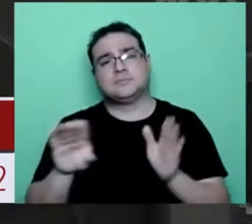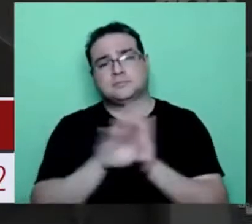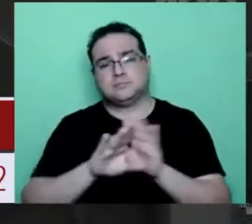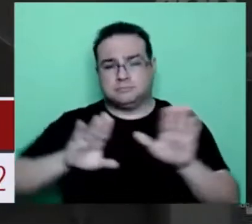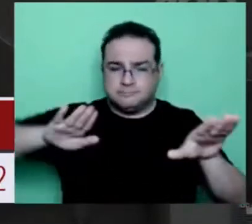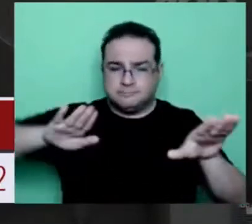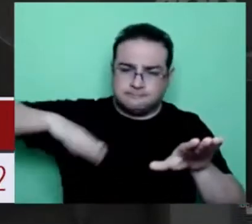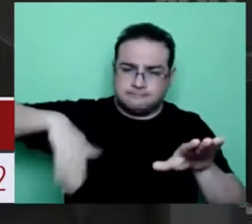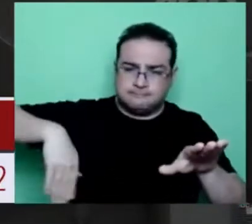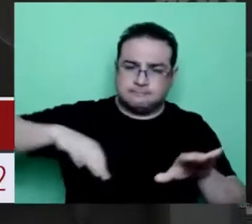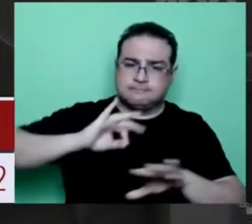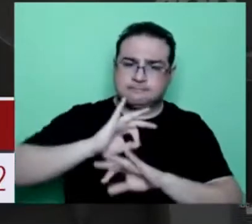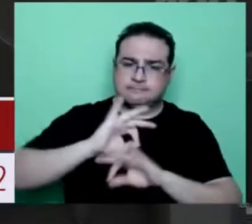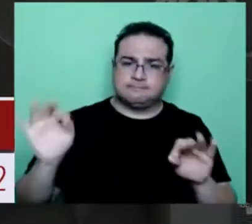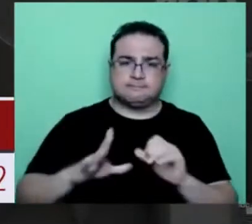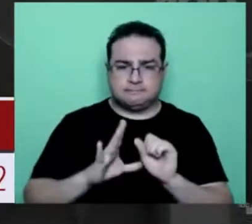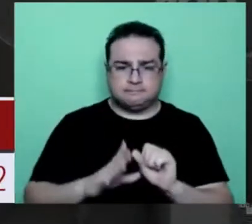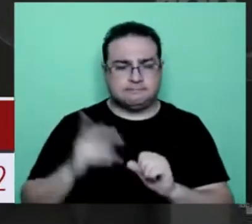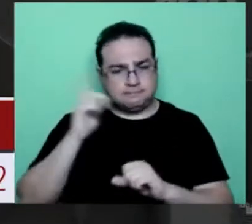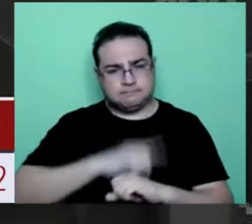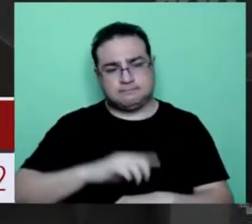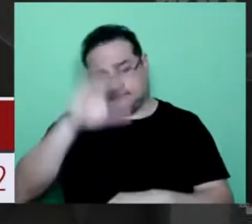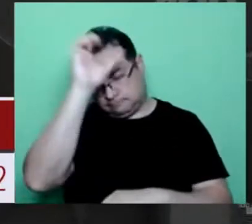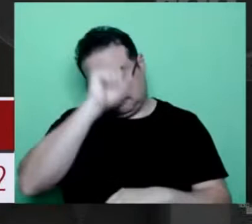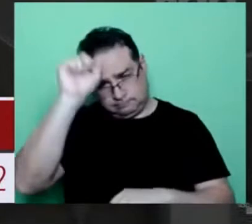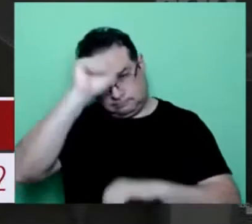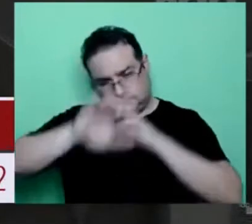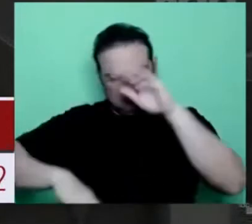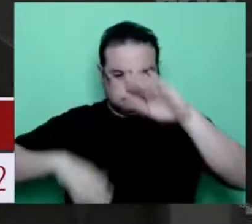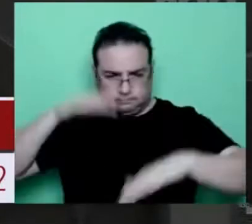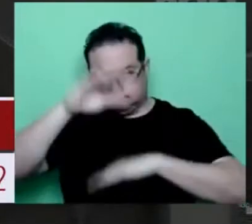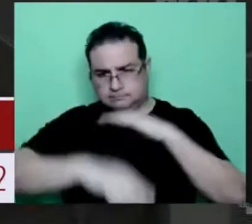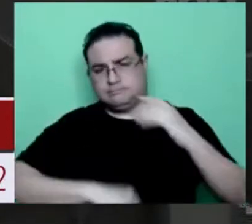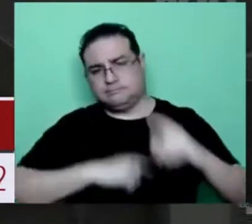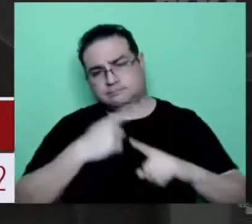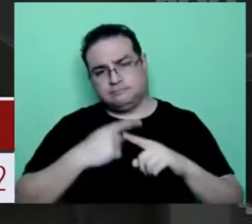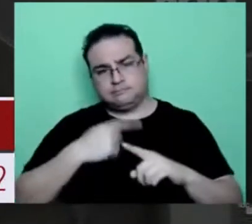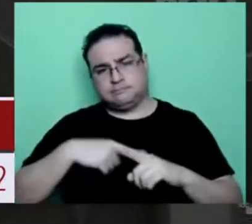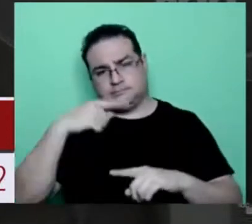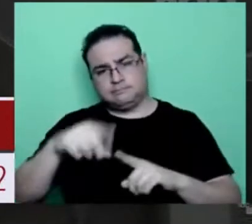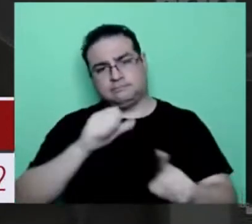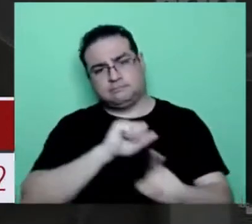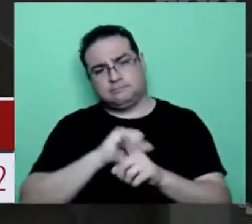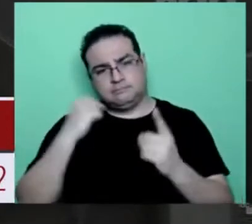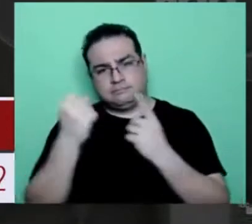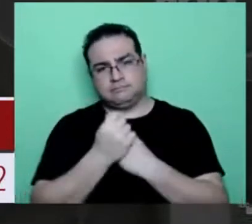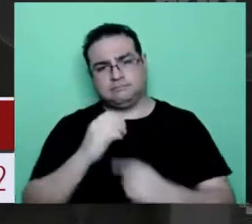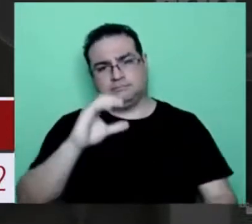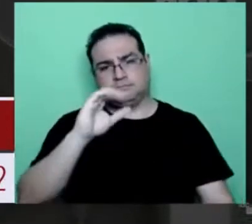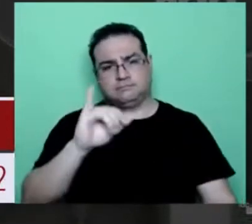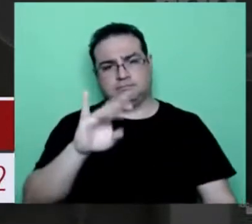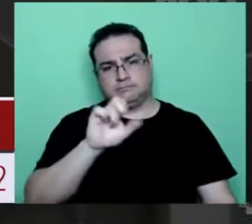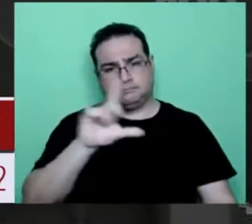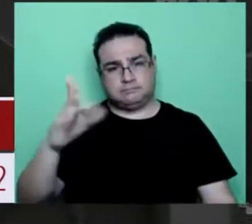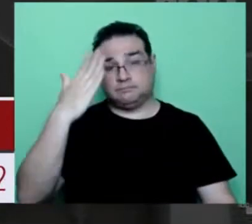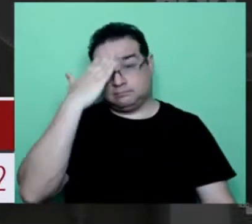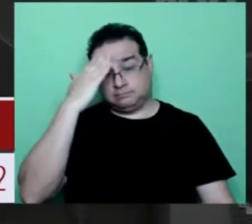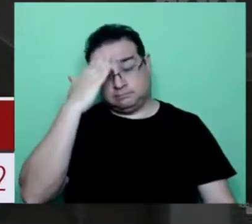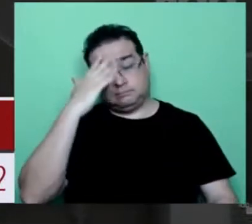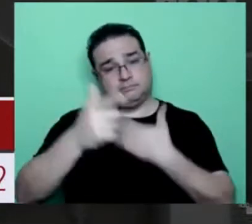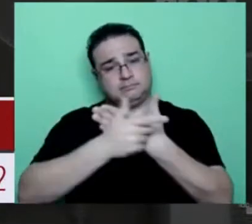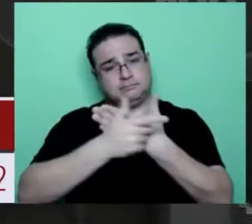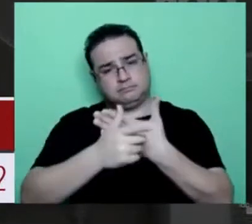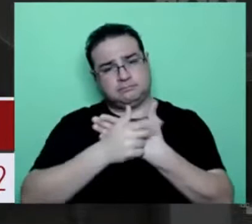eu garanto para vocês que eu aprendi a nadar. Porque isso é uma sociedade civil consciente do seu papel,